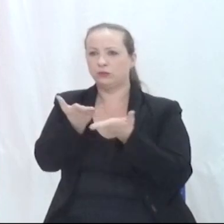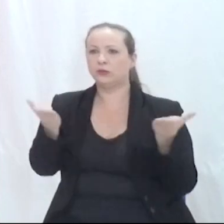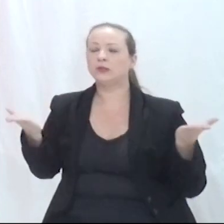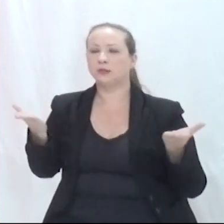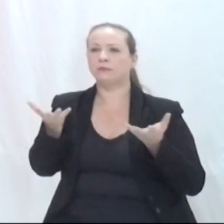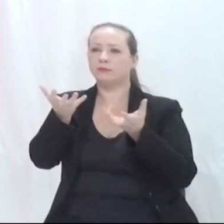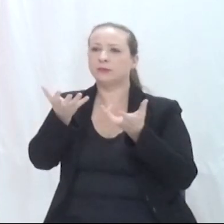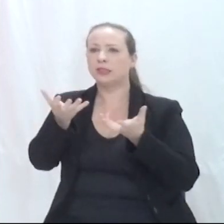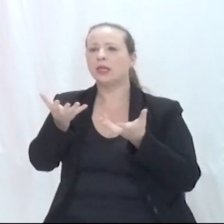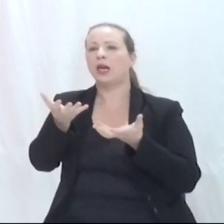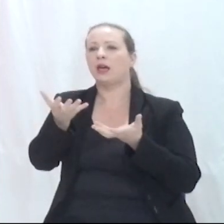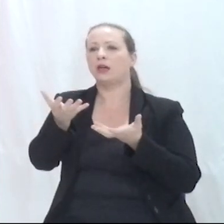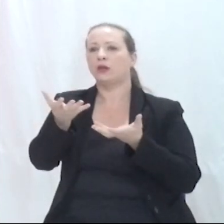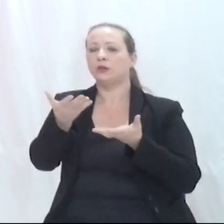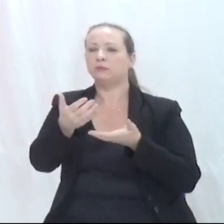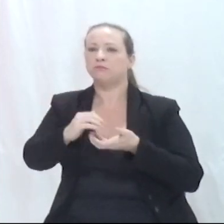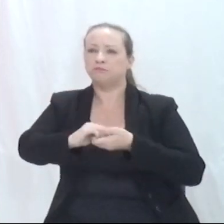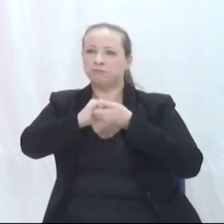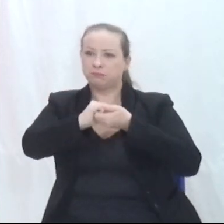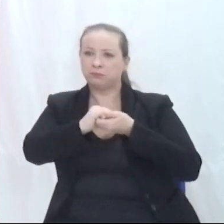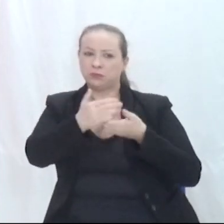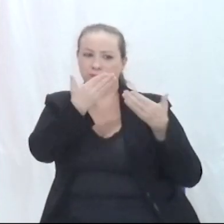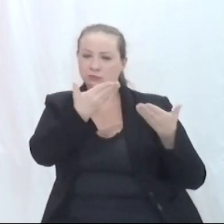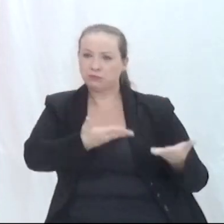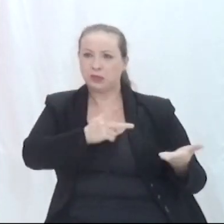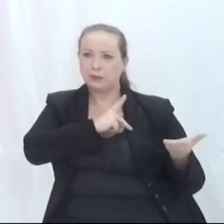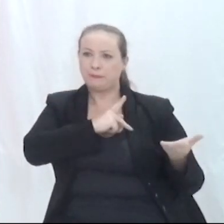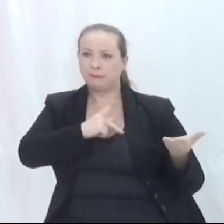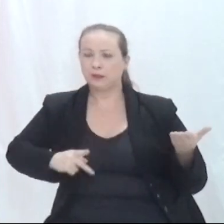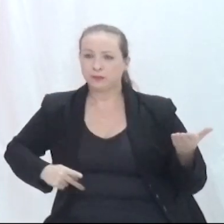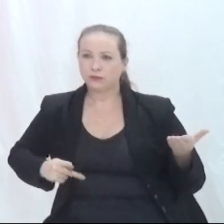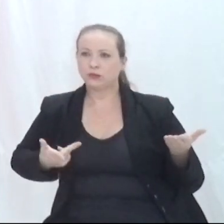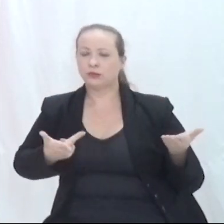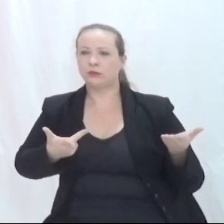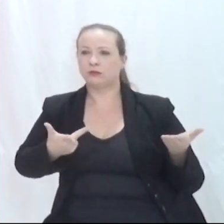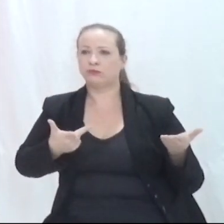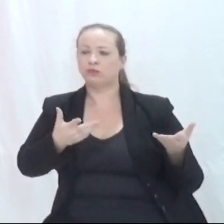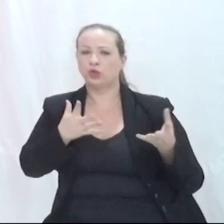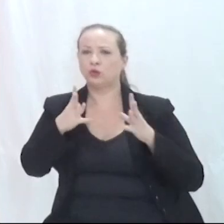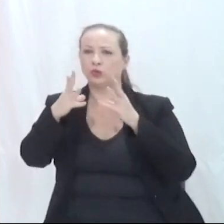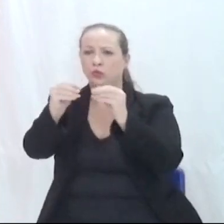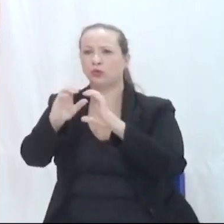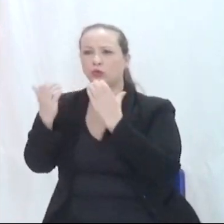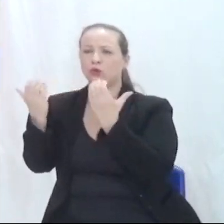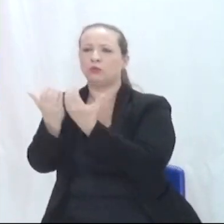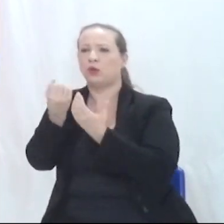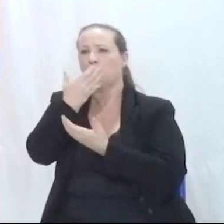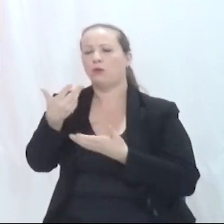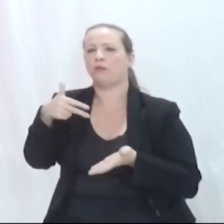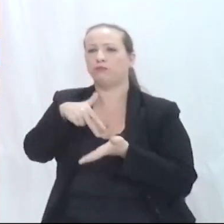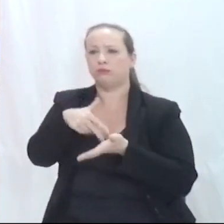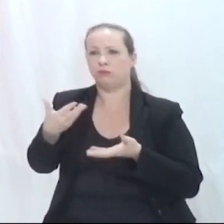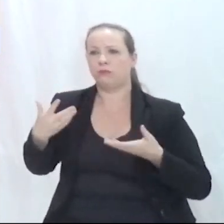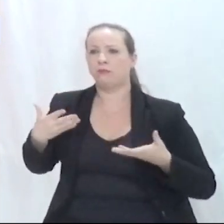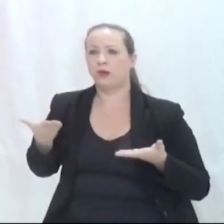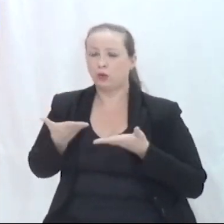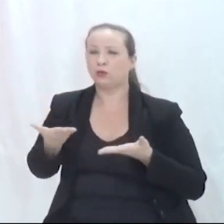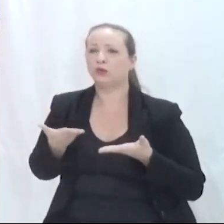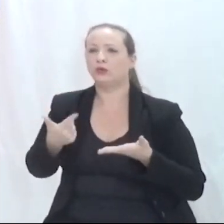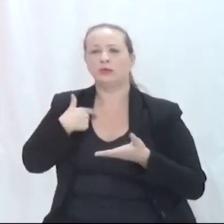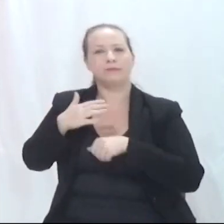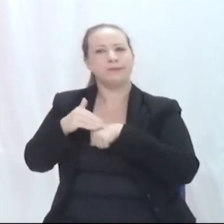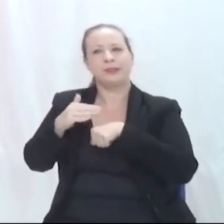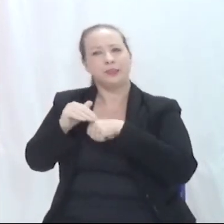Quero saudar, primeiramente, o nosso presidente Salas Lima, a vereadora Giovanna, a todos da comunidade, que bom estar aqui. Tenho um carinho muito grande pela sua